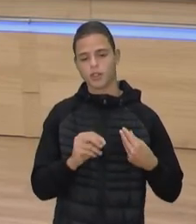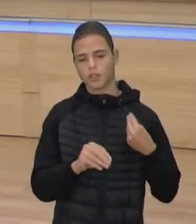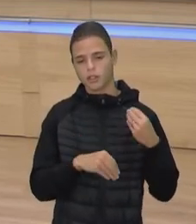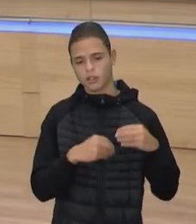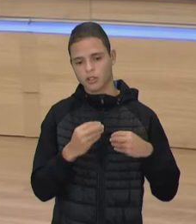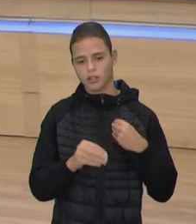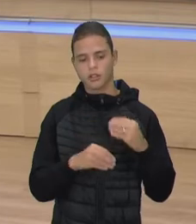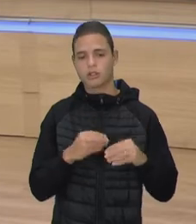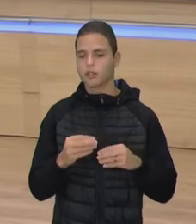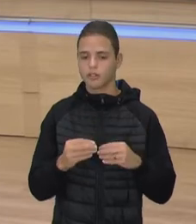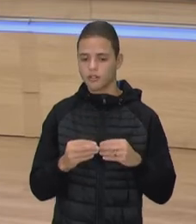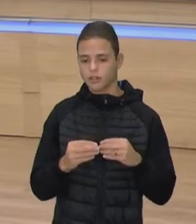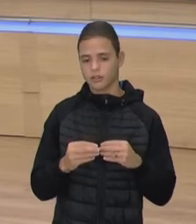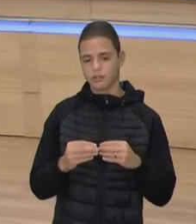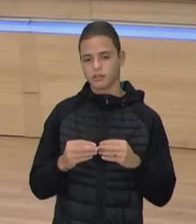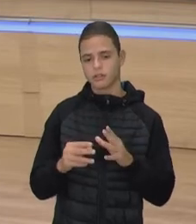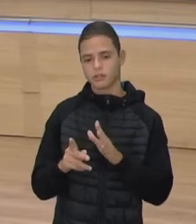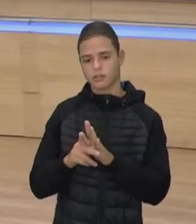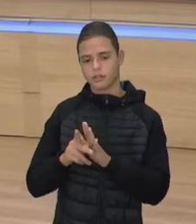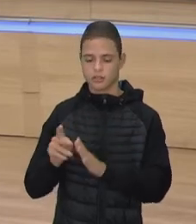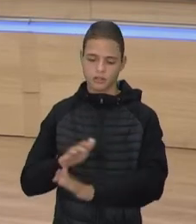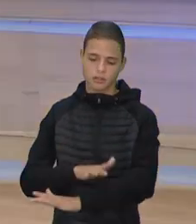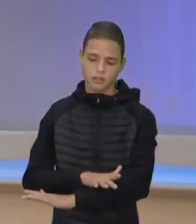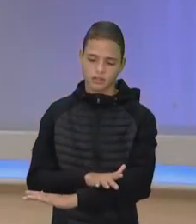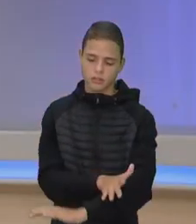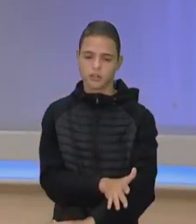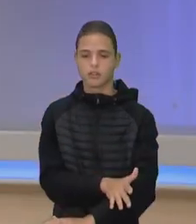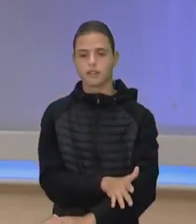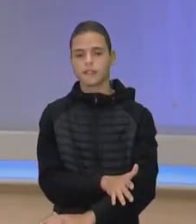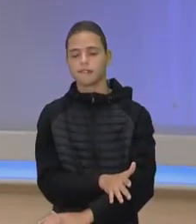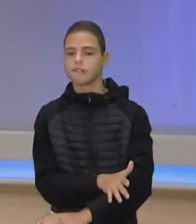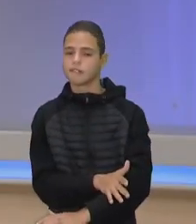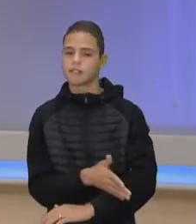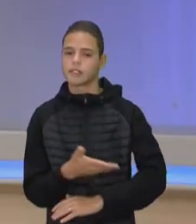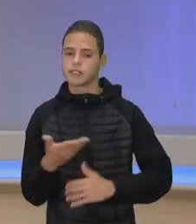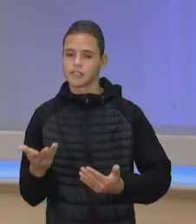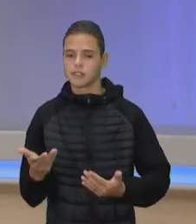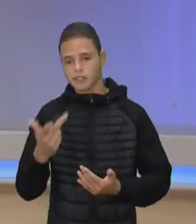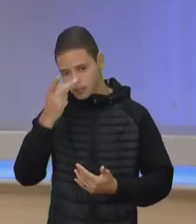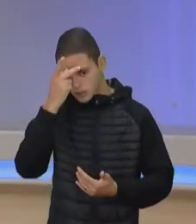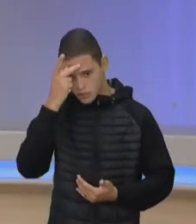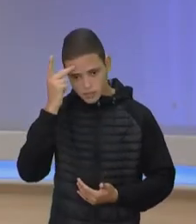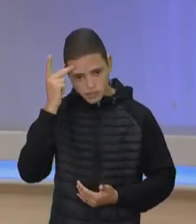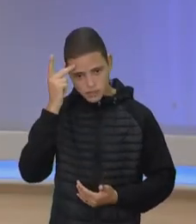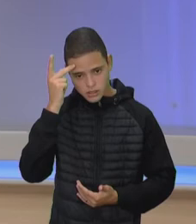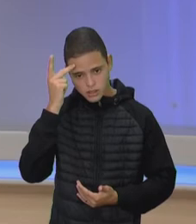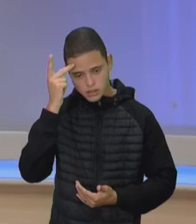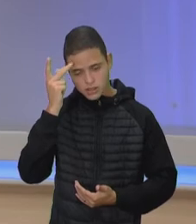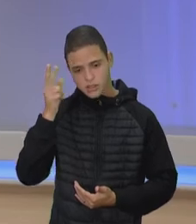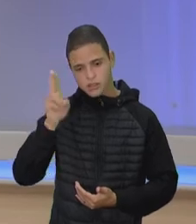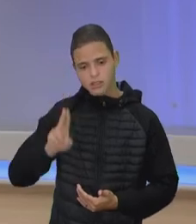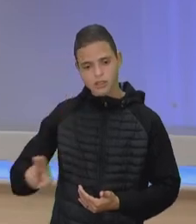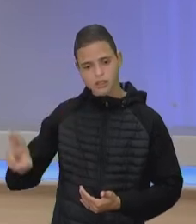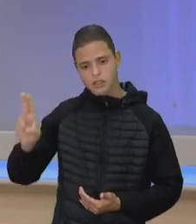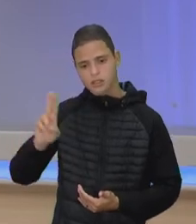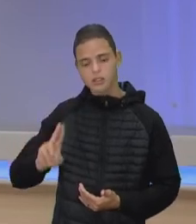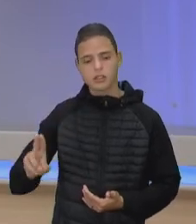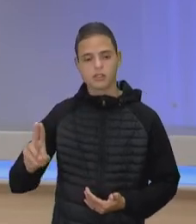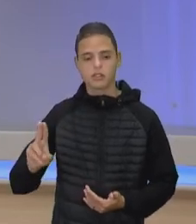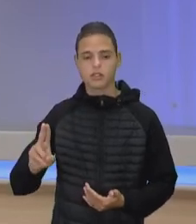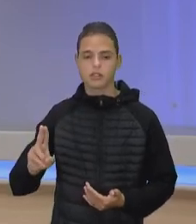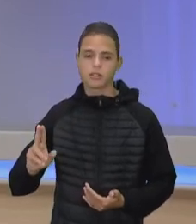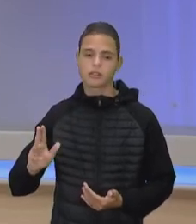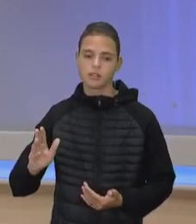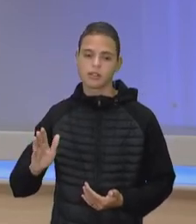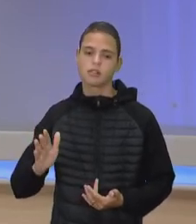nesse fenômeno do racismo. Então, as pessoas fazem uso, né? Lançam mão